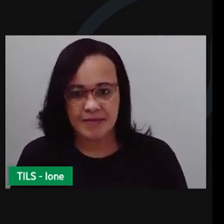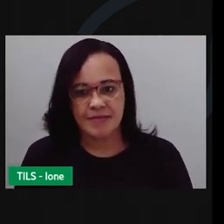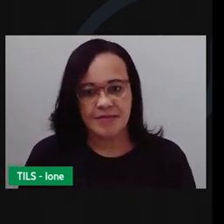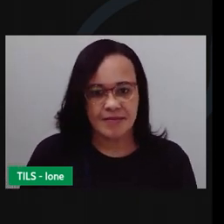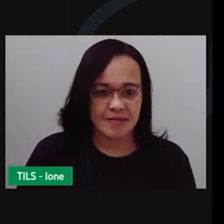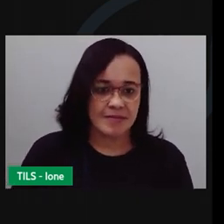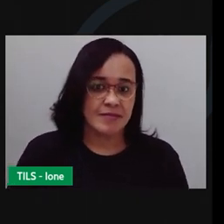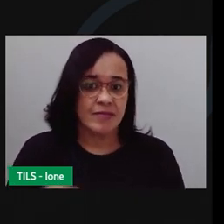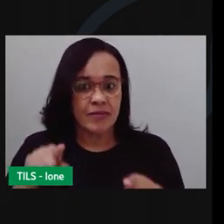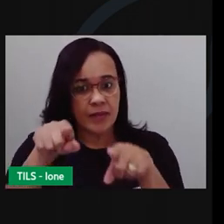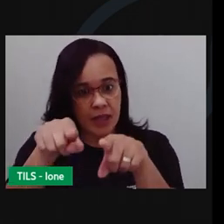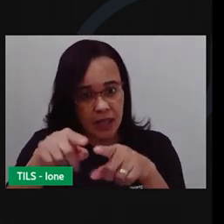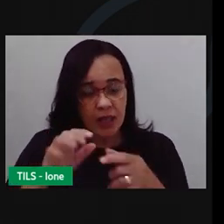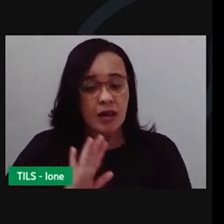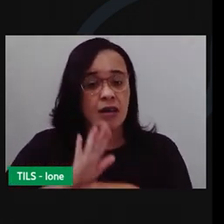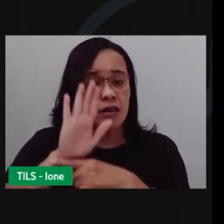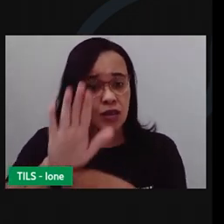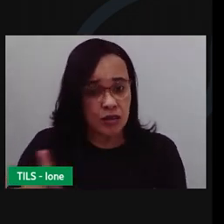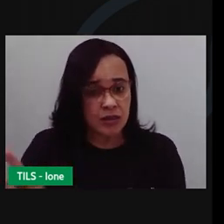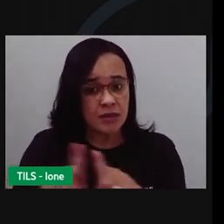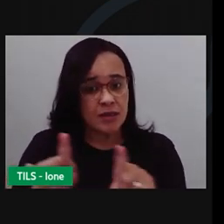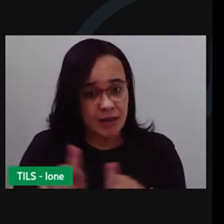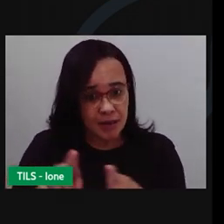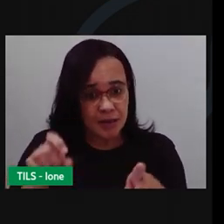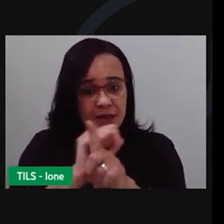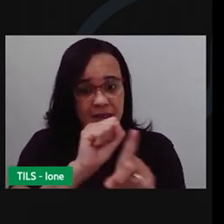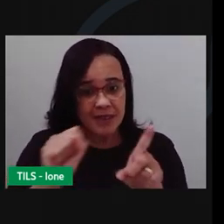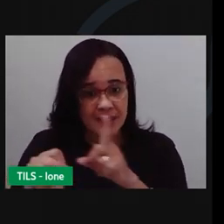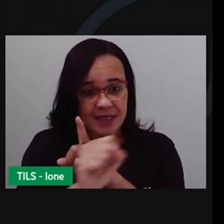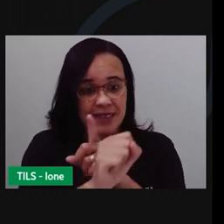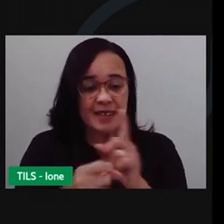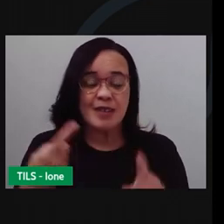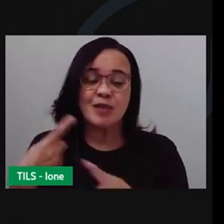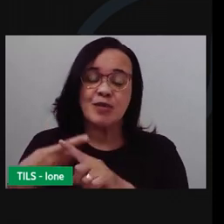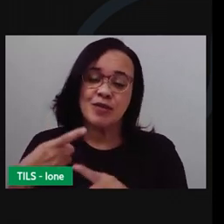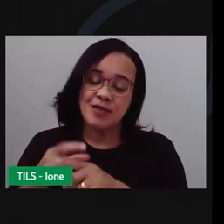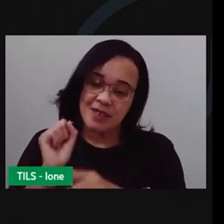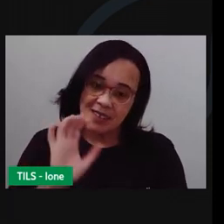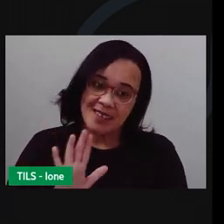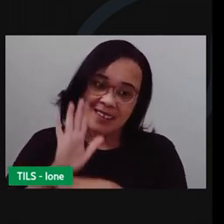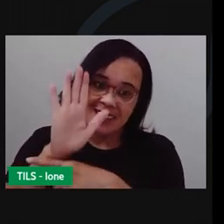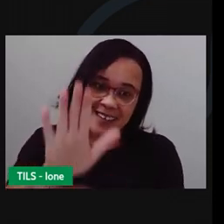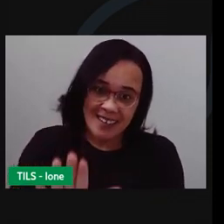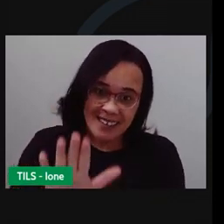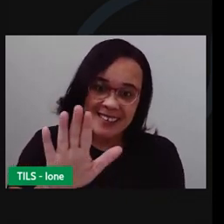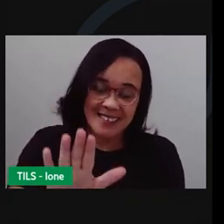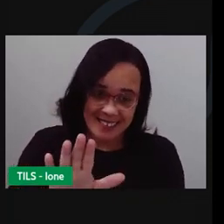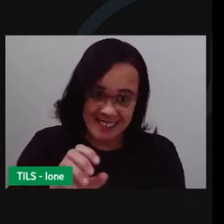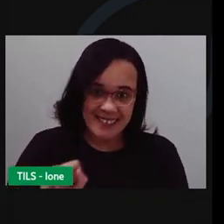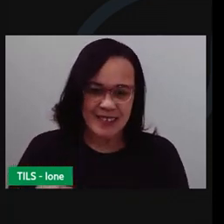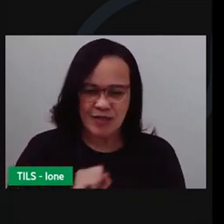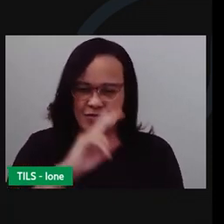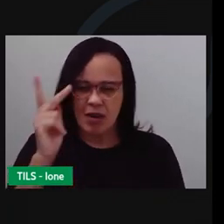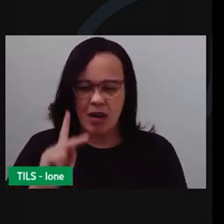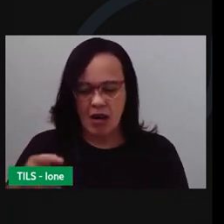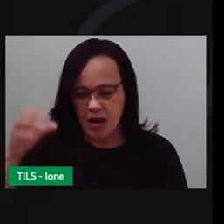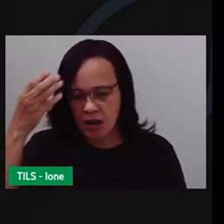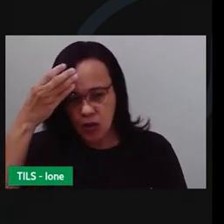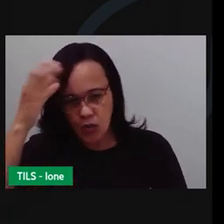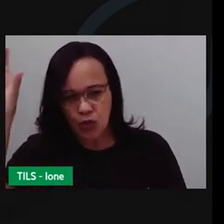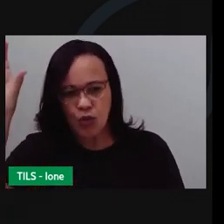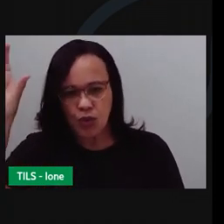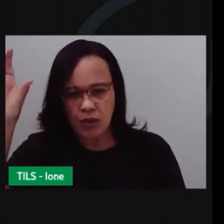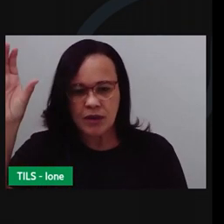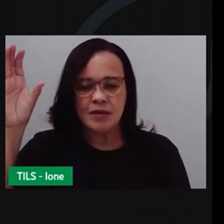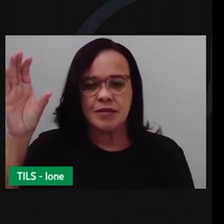social que orienta o cidadão, A valorizar a cultura e